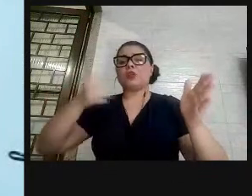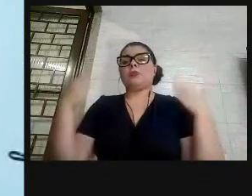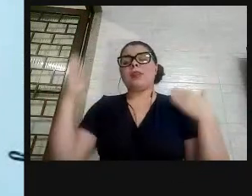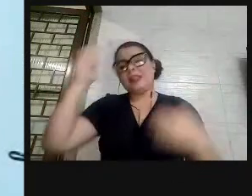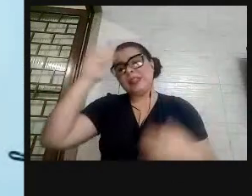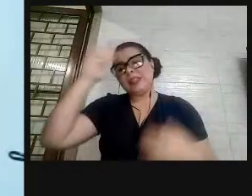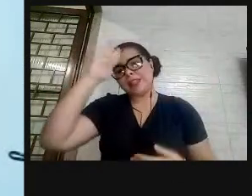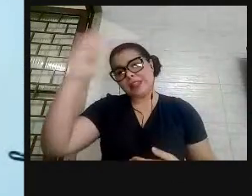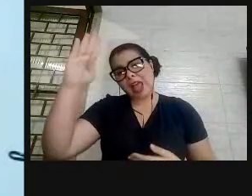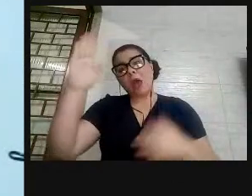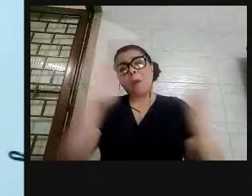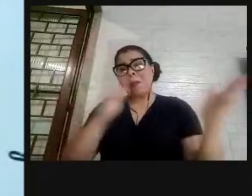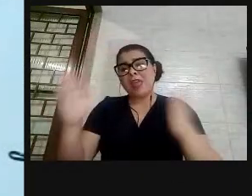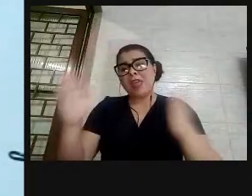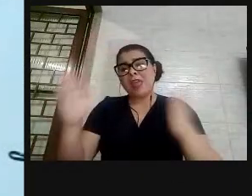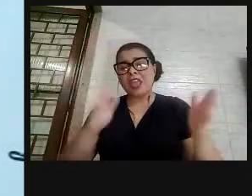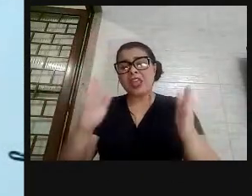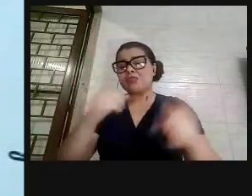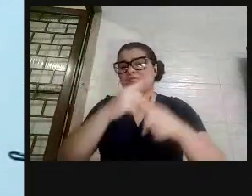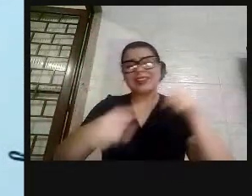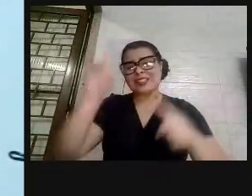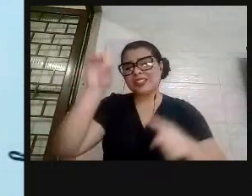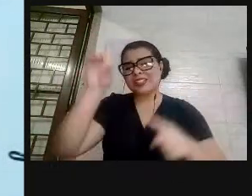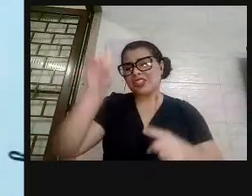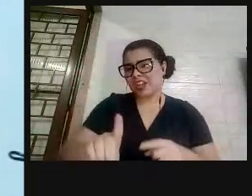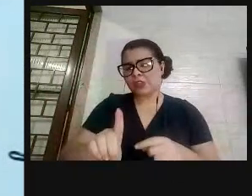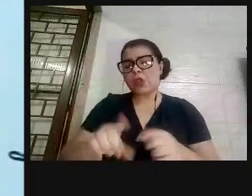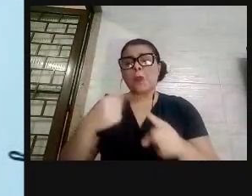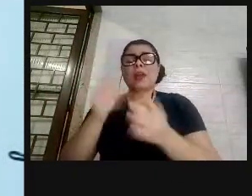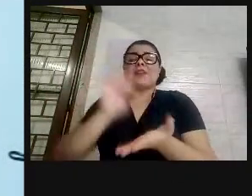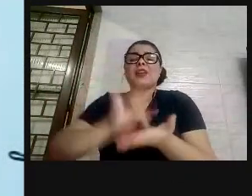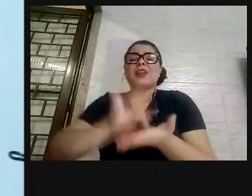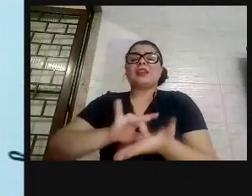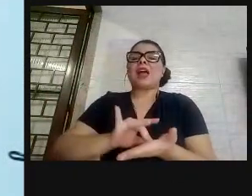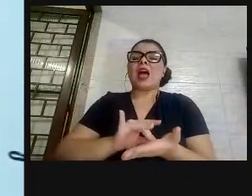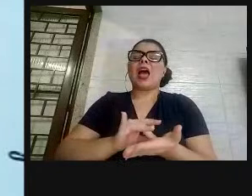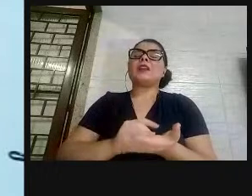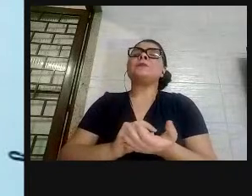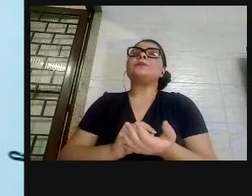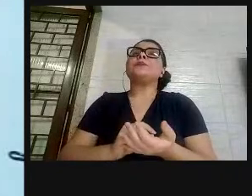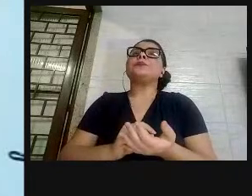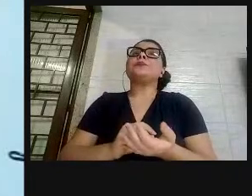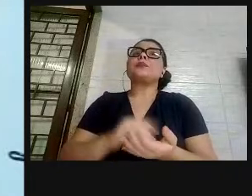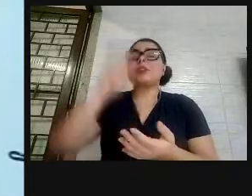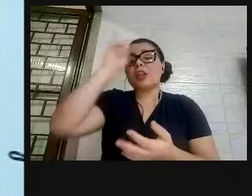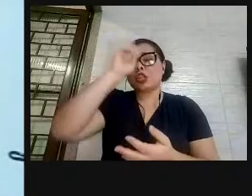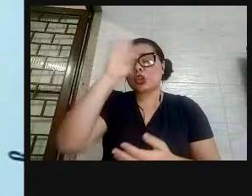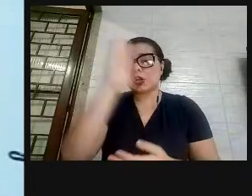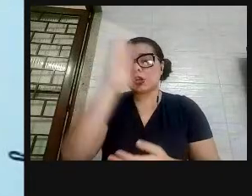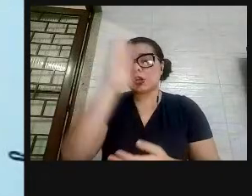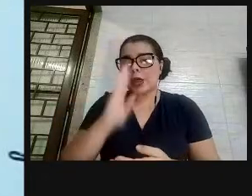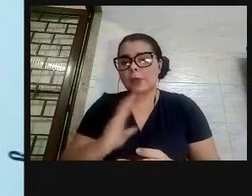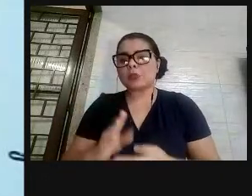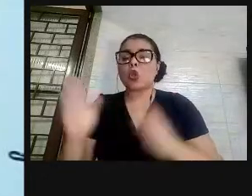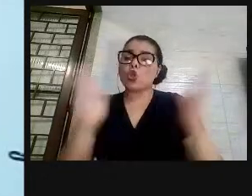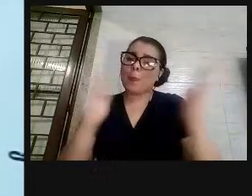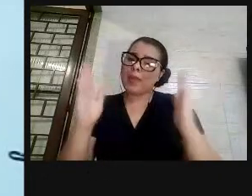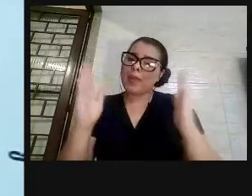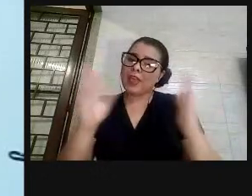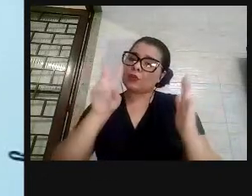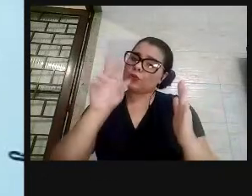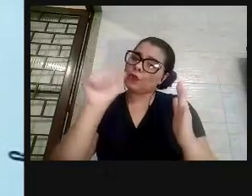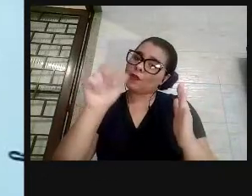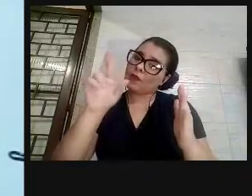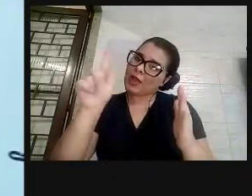depois de um longo período de negação de direitos, porque, na verdade, muitas vezes, na história brasileira, no período Vargas ou pós